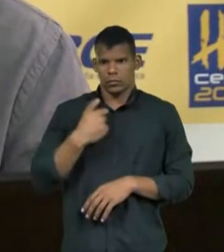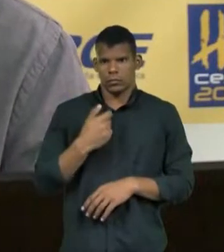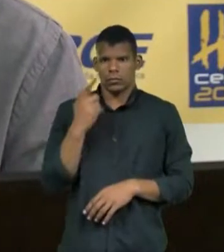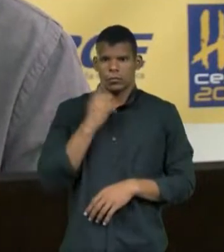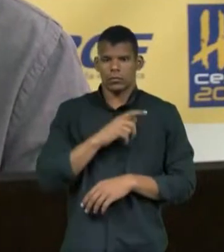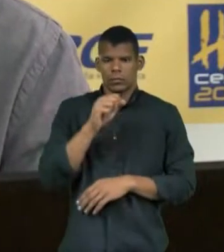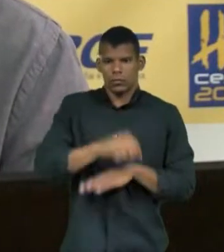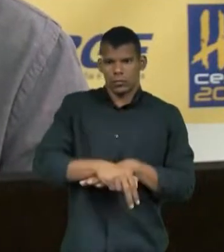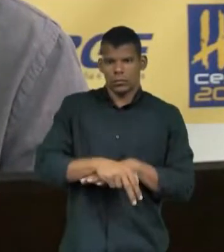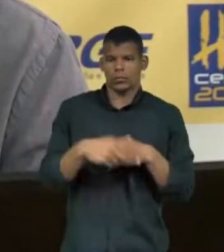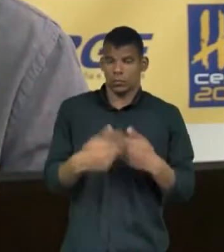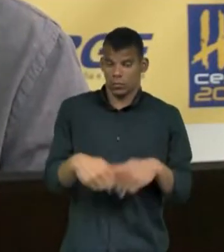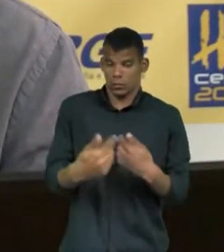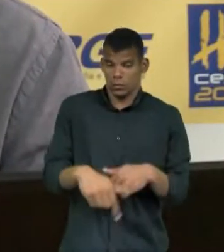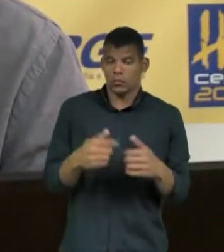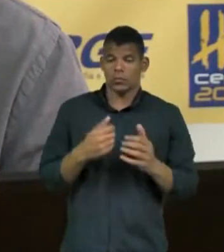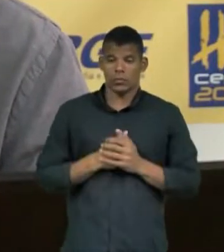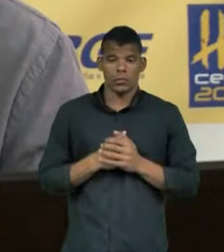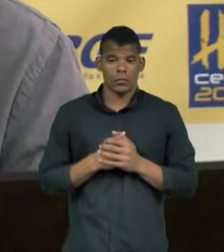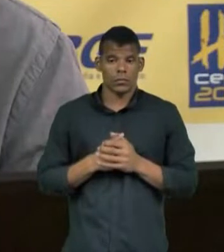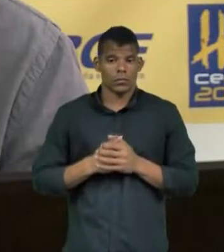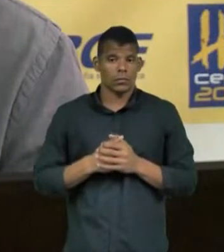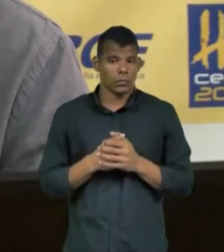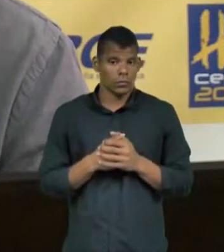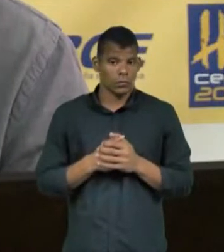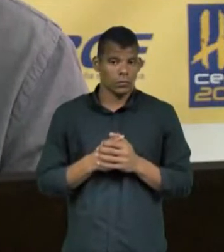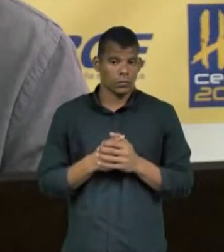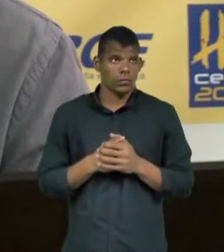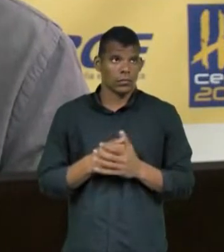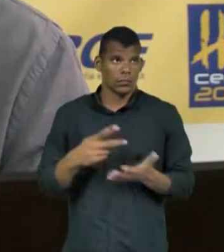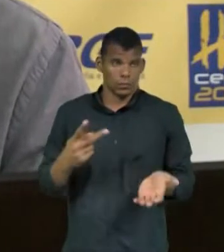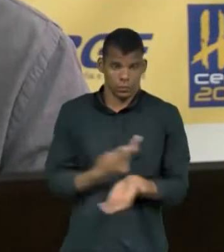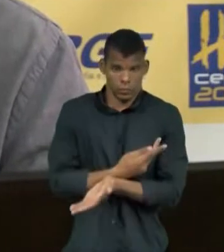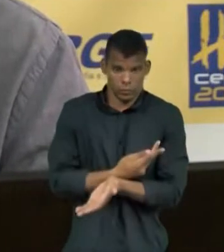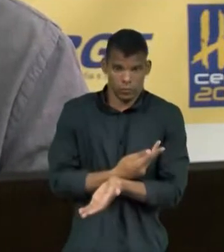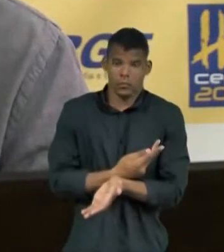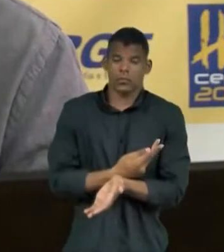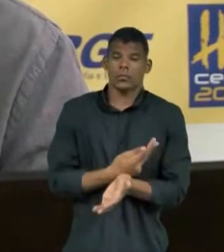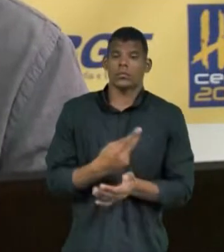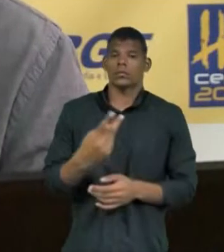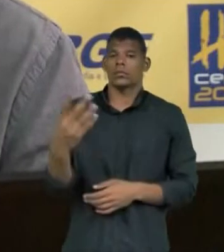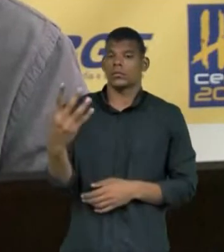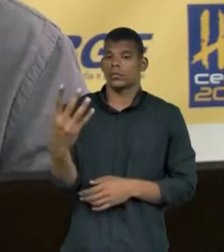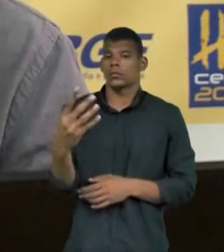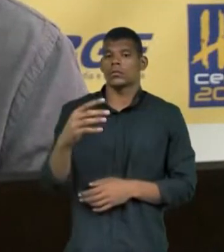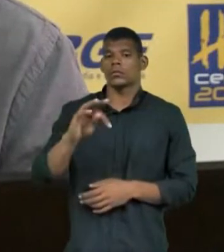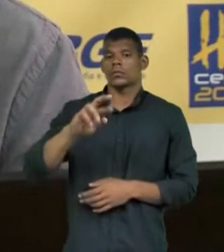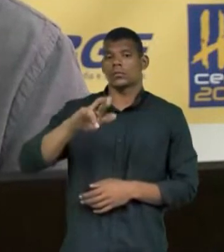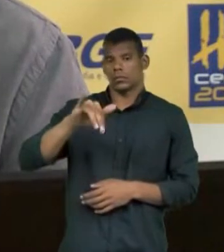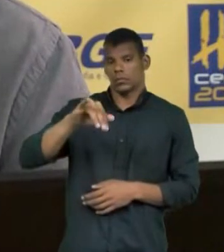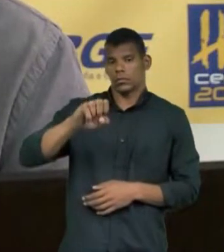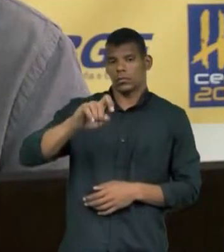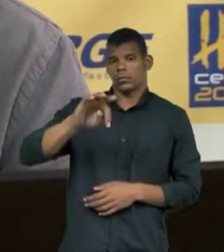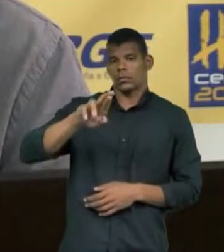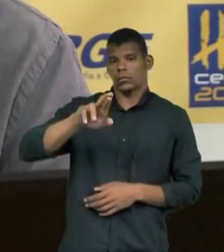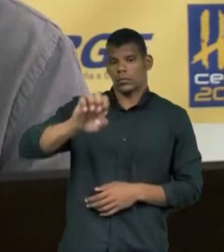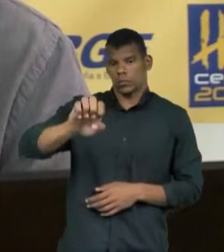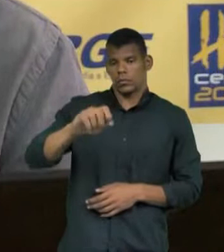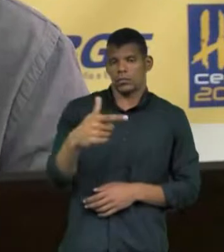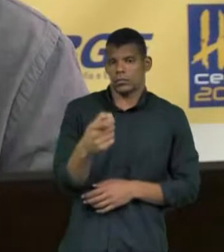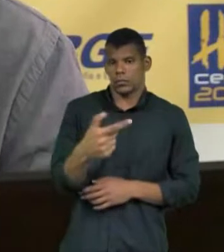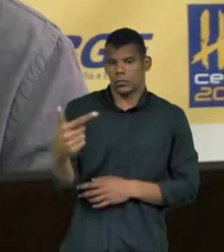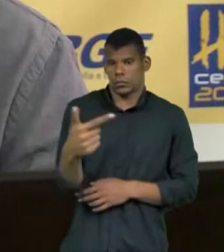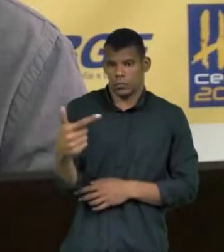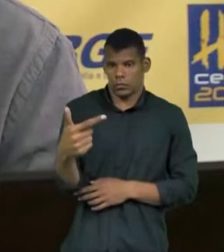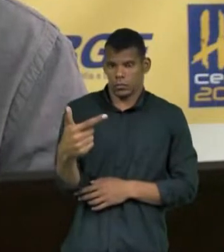Isso, esses dois picos, um aconteceu no quarto trimestre de 2020 e o segundo, no terceiro trimestre de